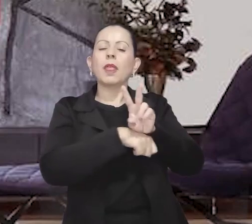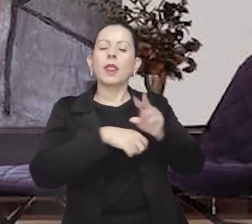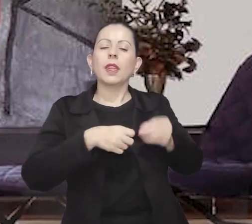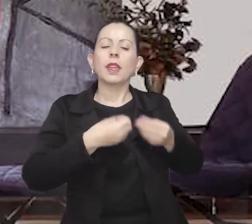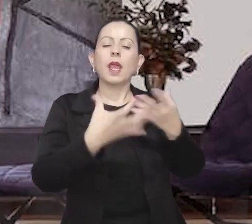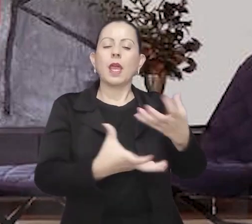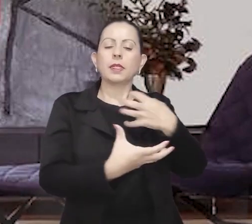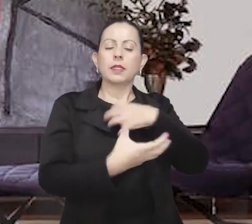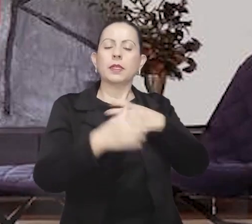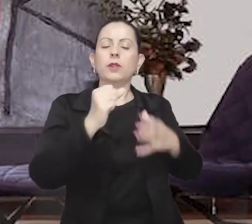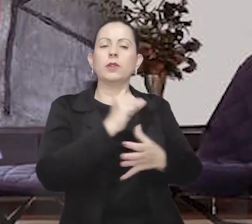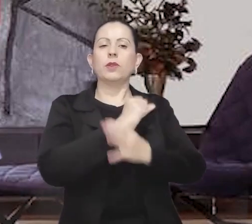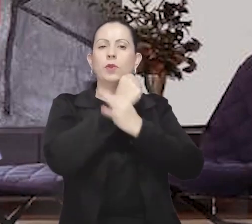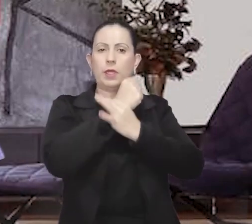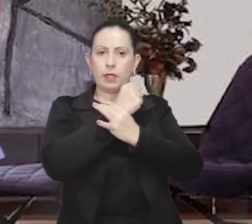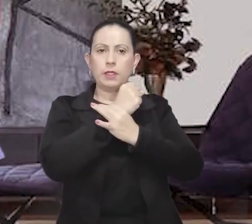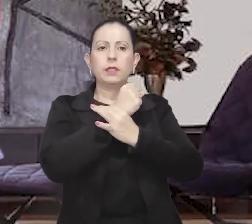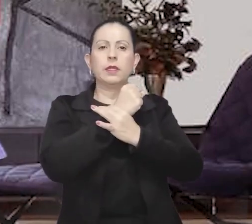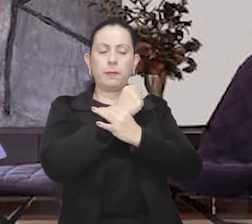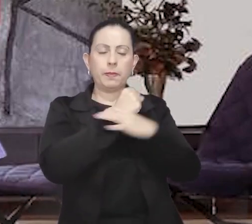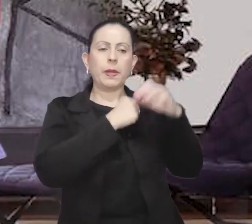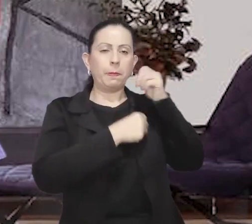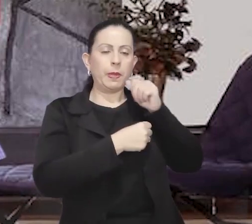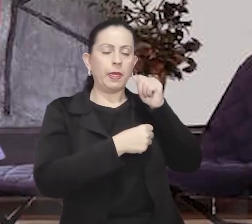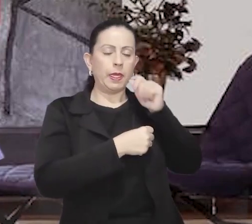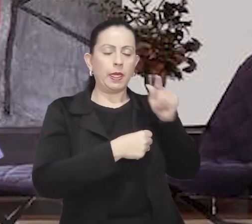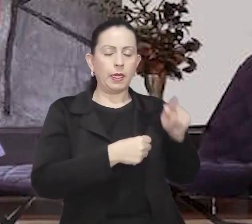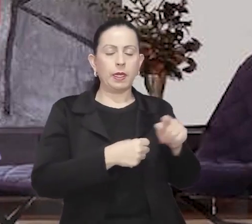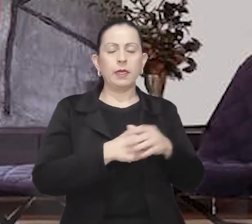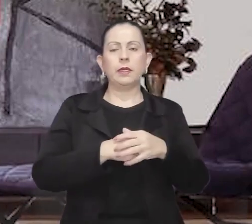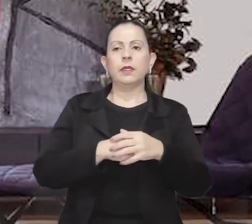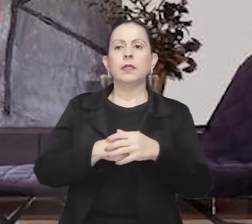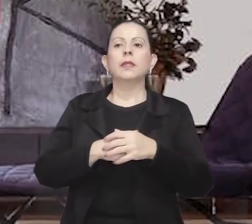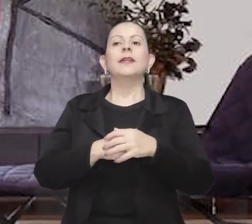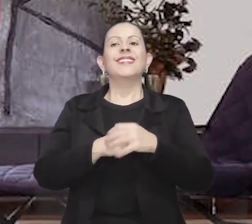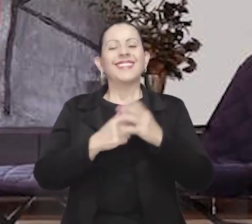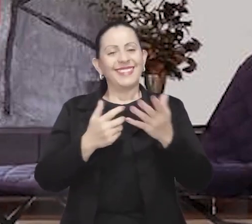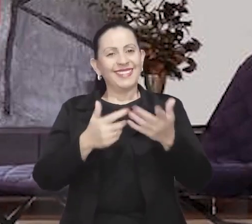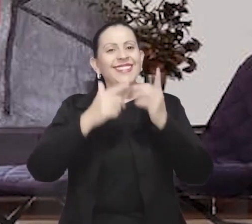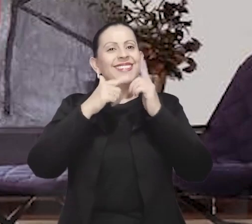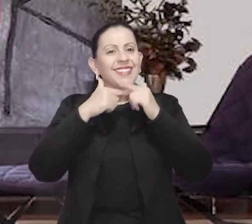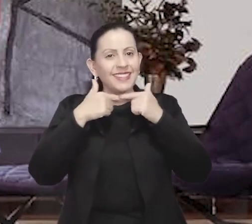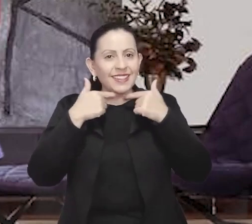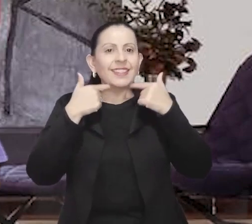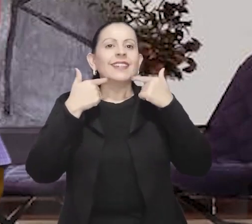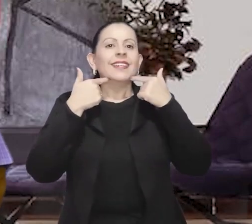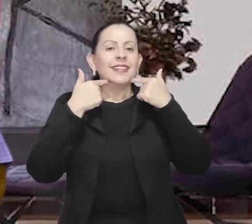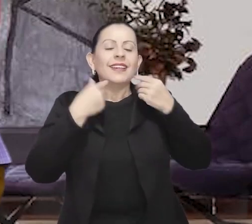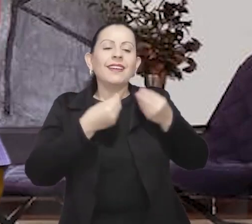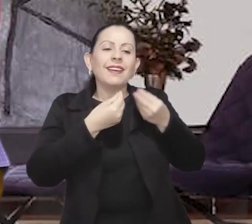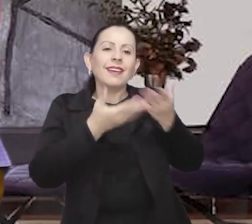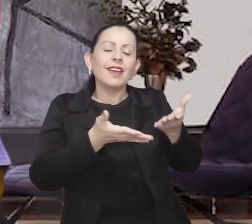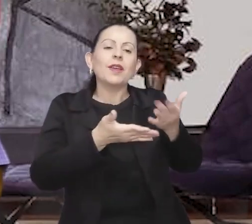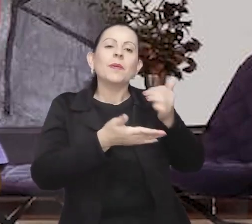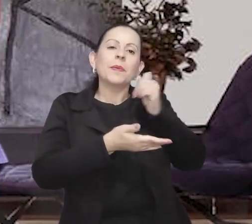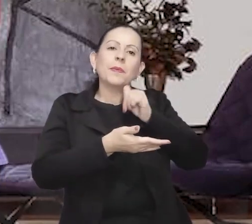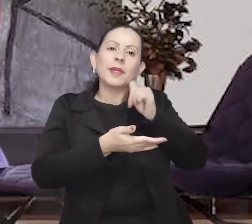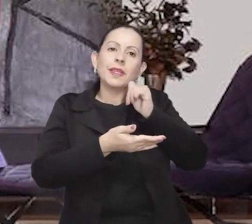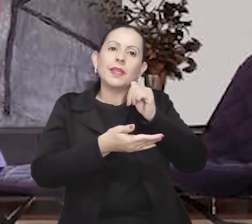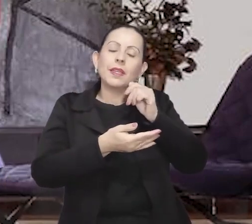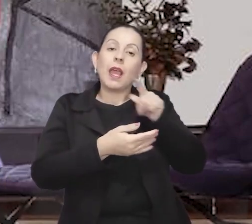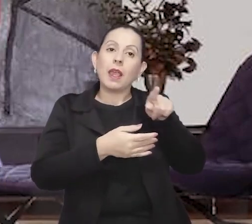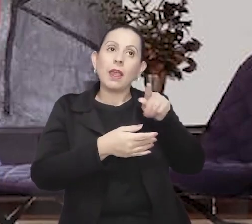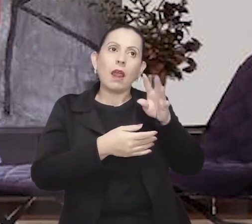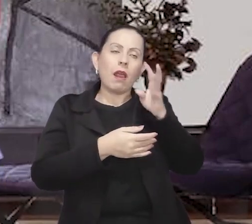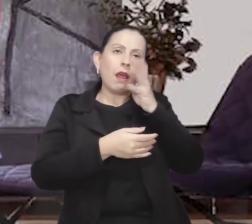um leve sorriso, ainda admirada com sua presença, sem se dar conta do que está acontecendo ao